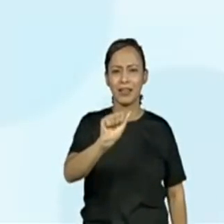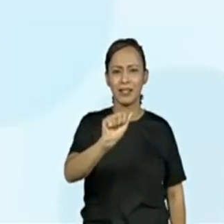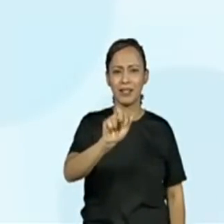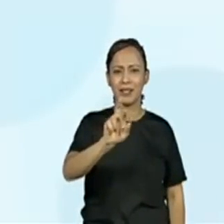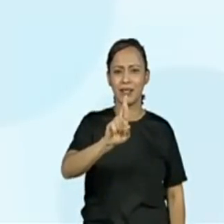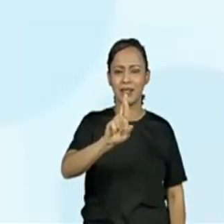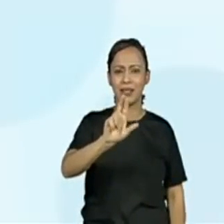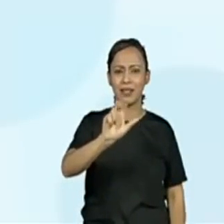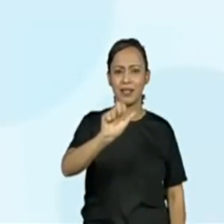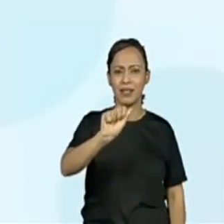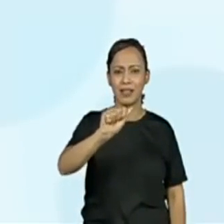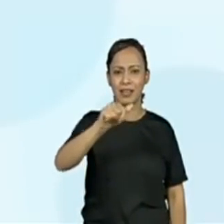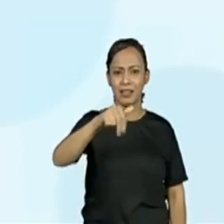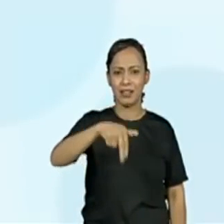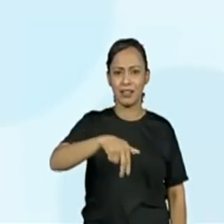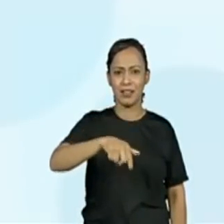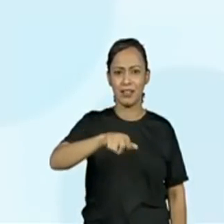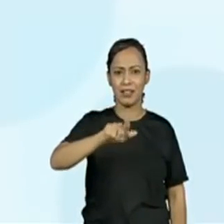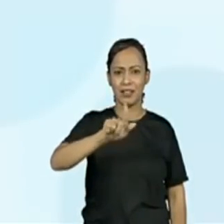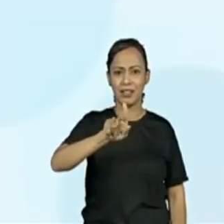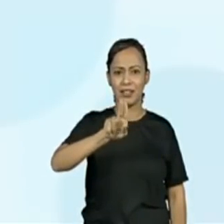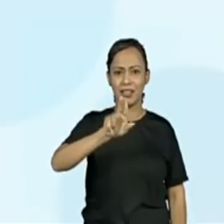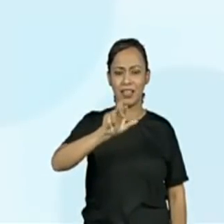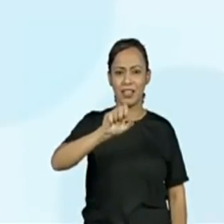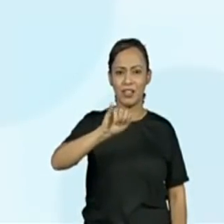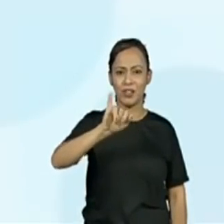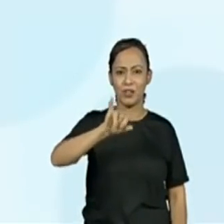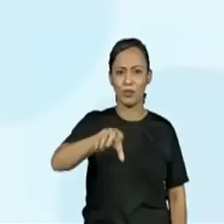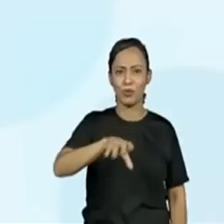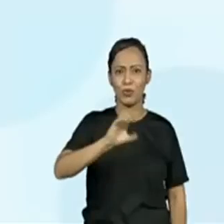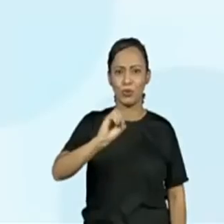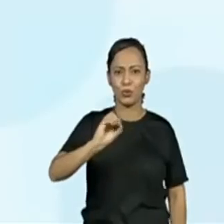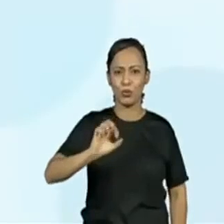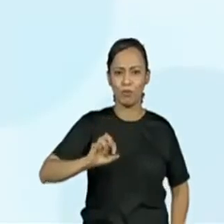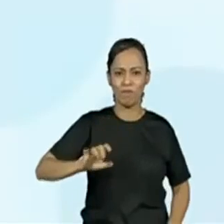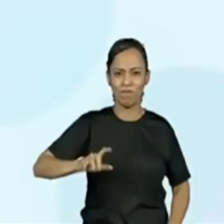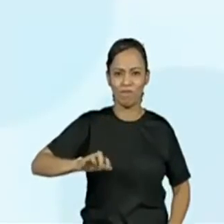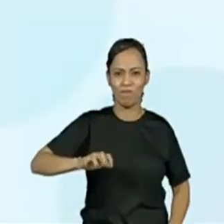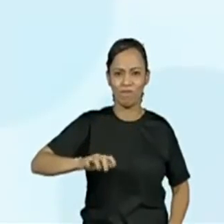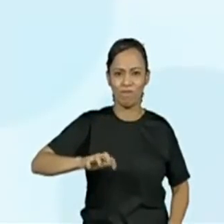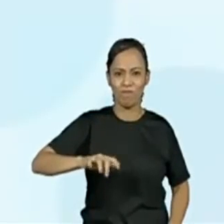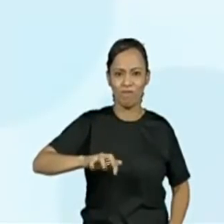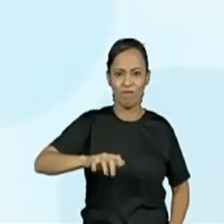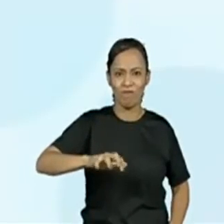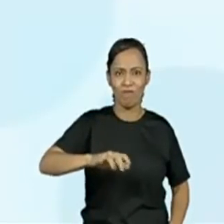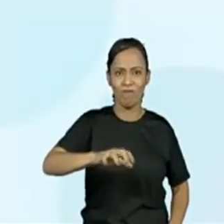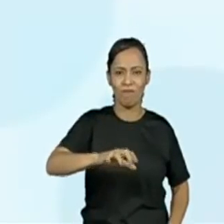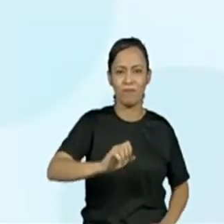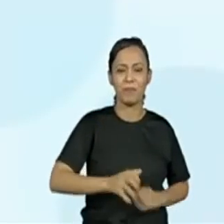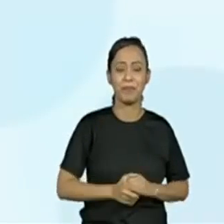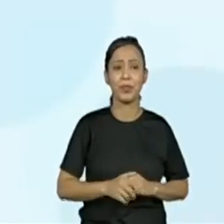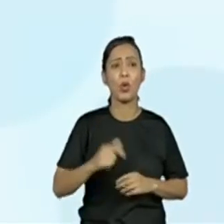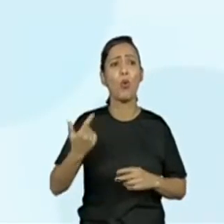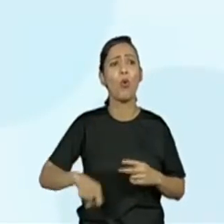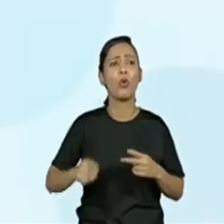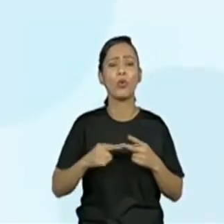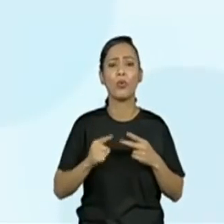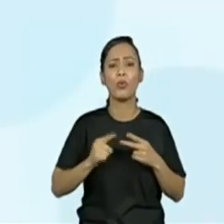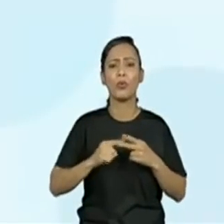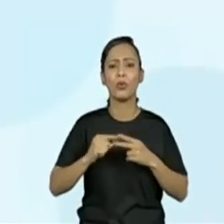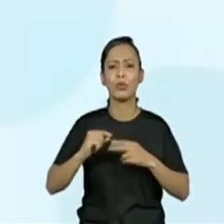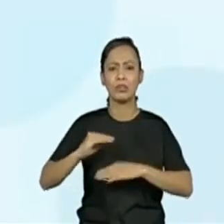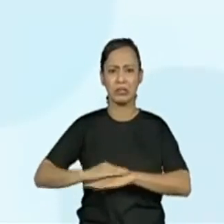que estará presente aí na nossa sequência de hoje. E temos também, que outro animal é esse? Um